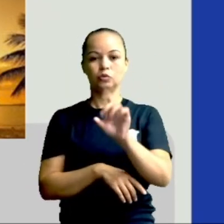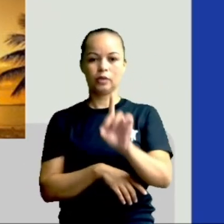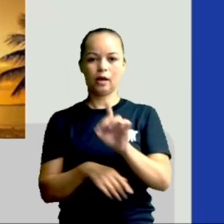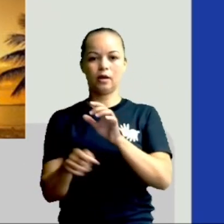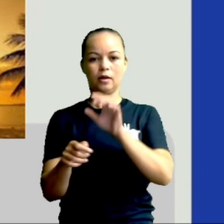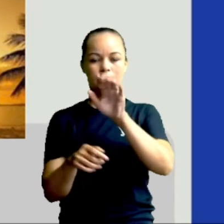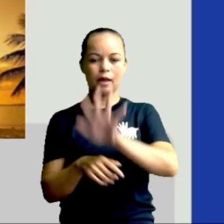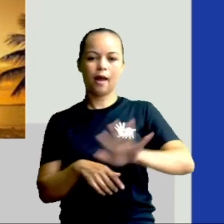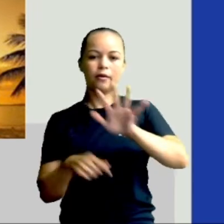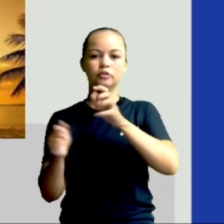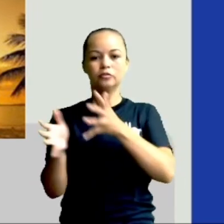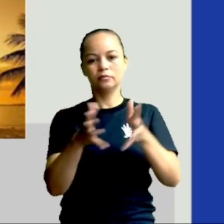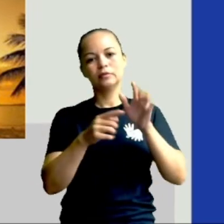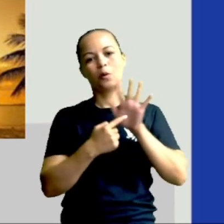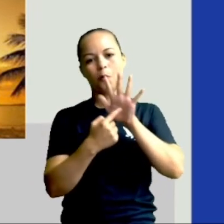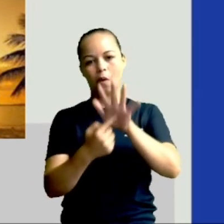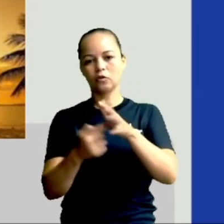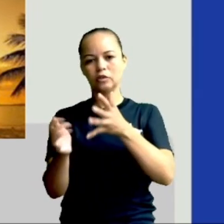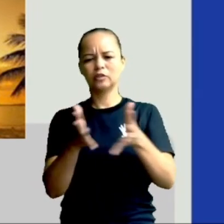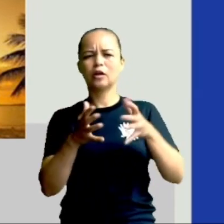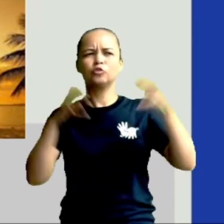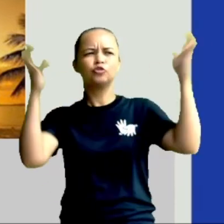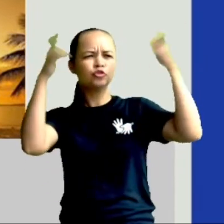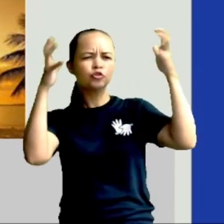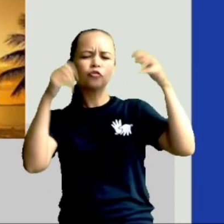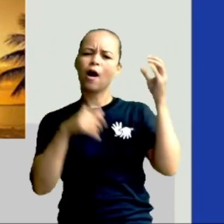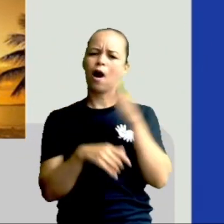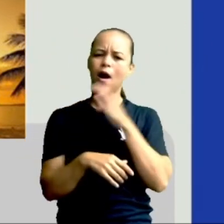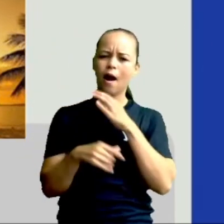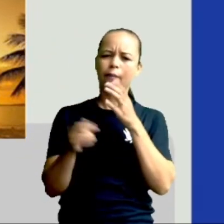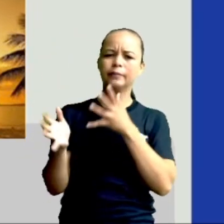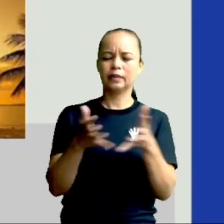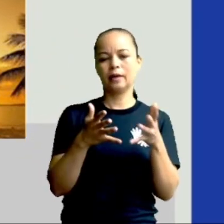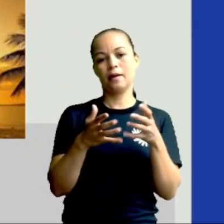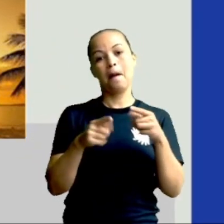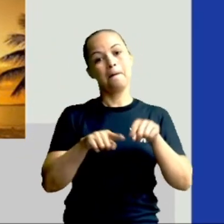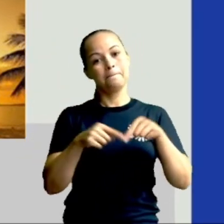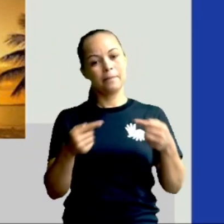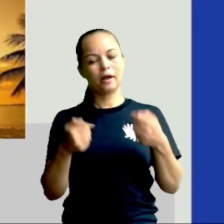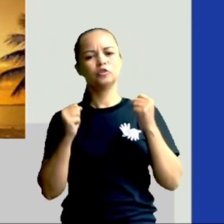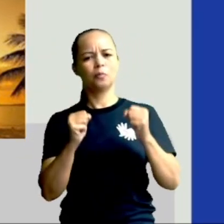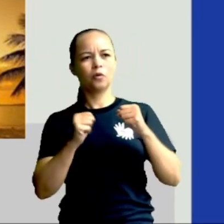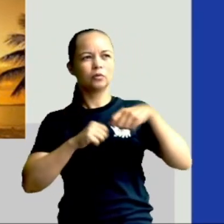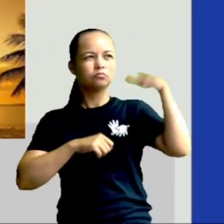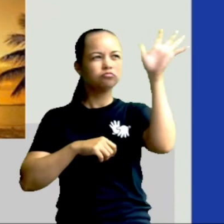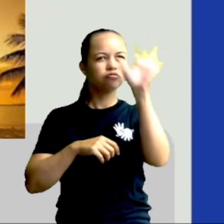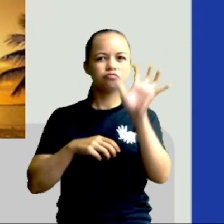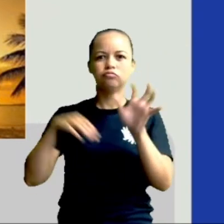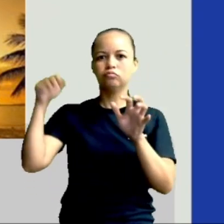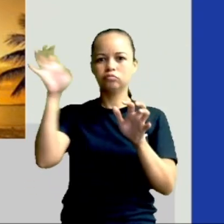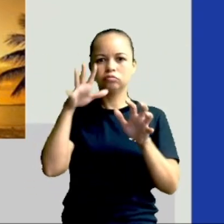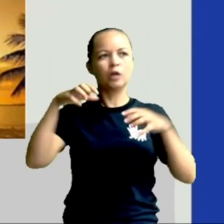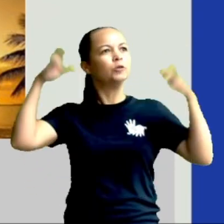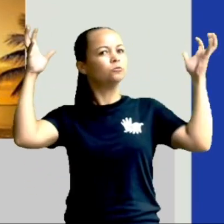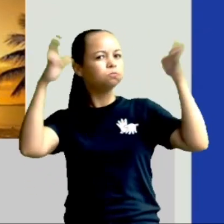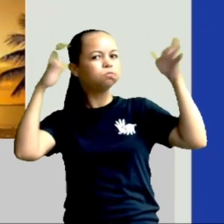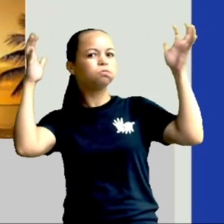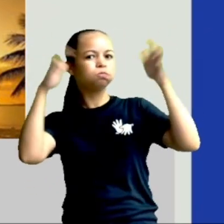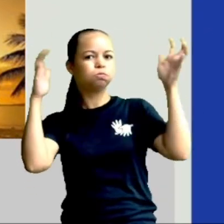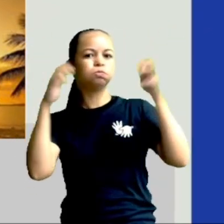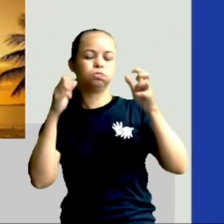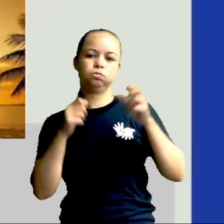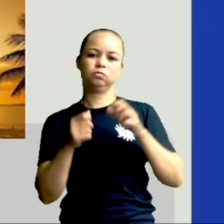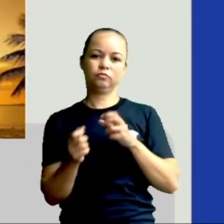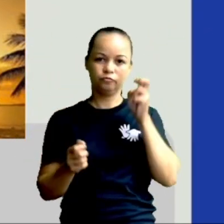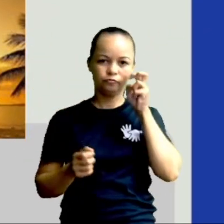rápidas e as famosas chuvas de verão. Mas também podem ocorrer grandes tempestades e trovoadas. Então, o verão do